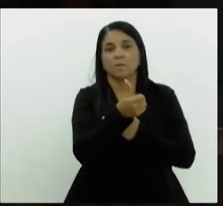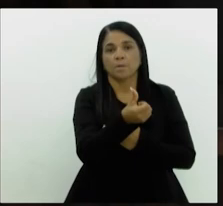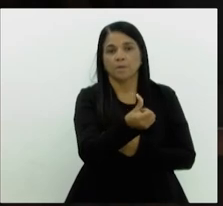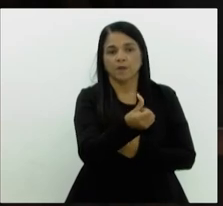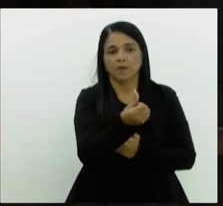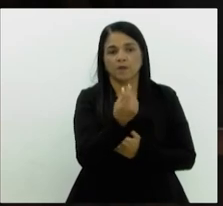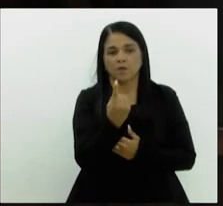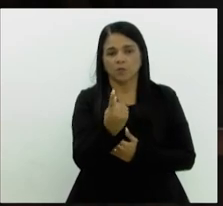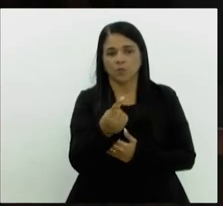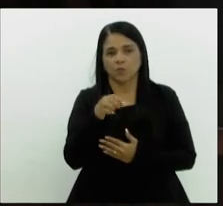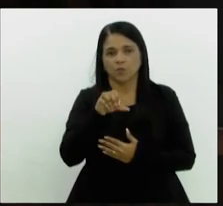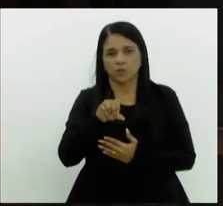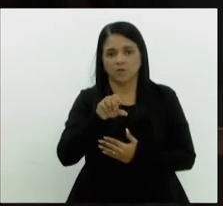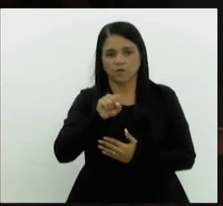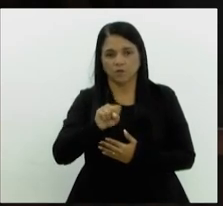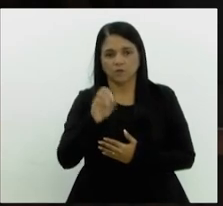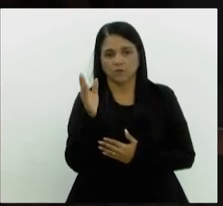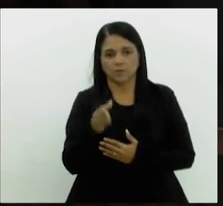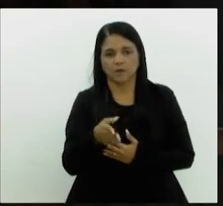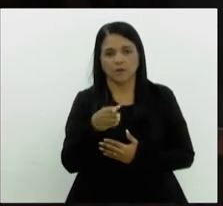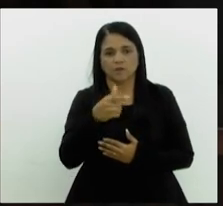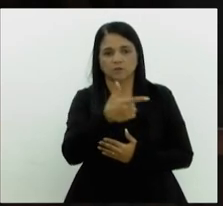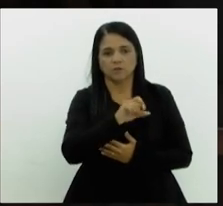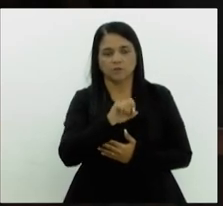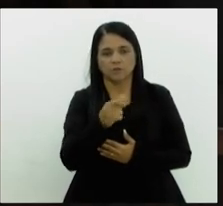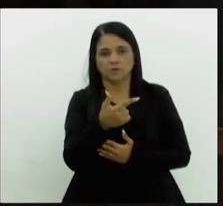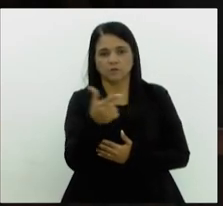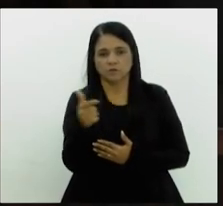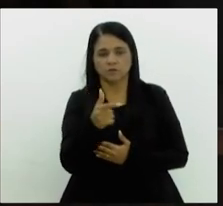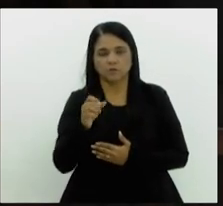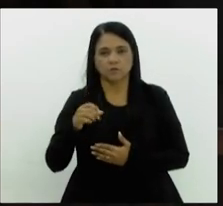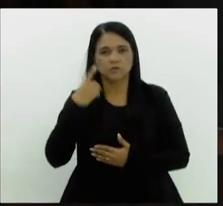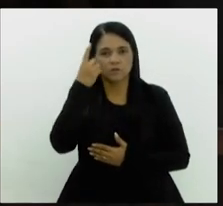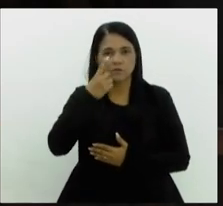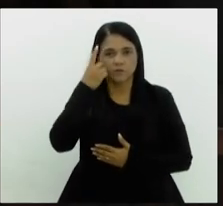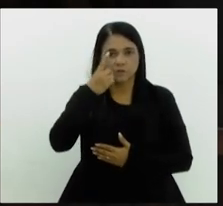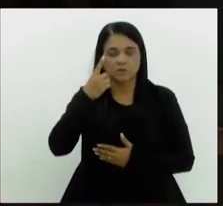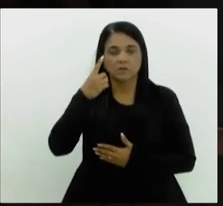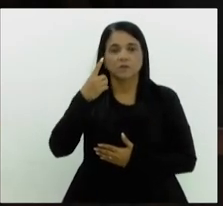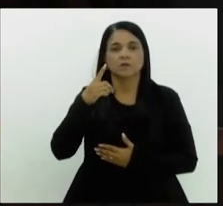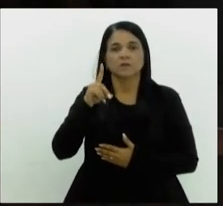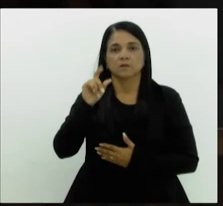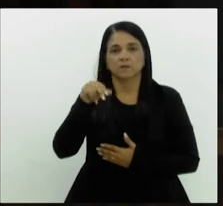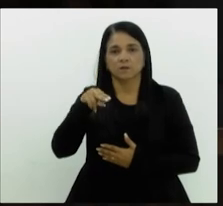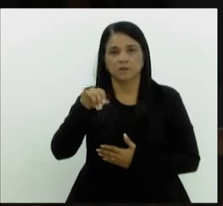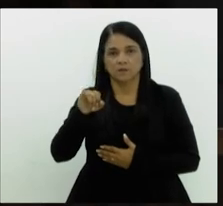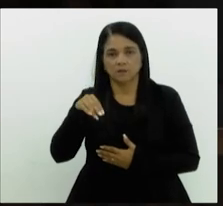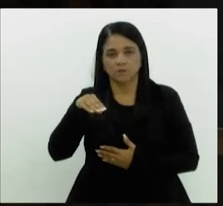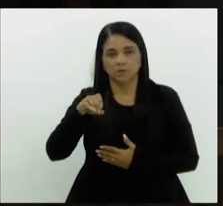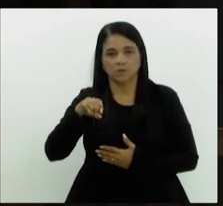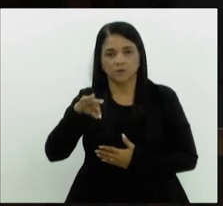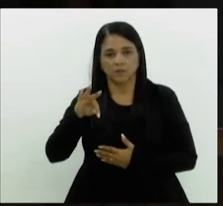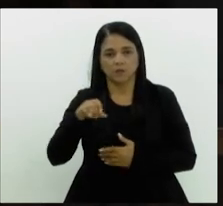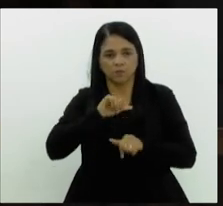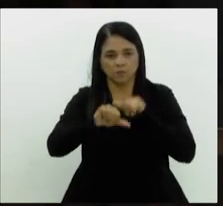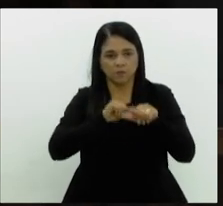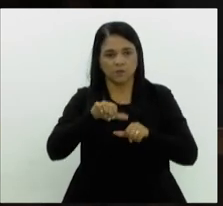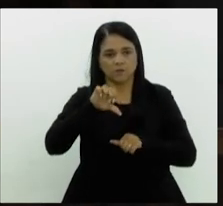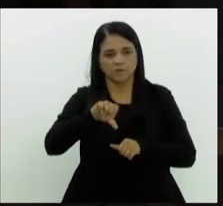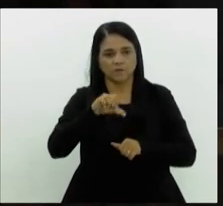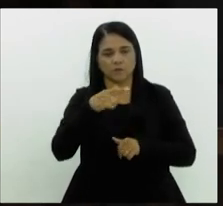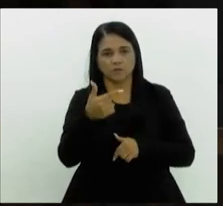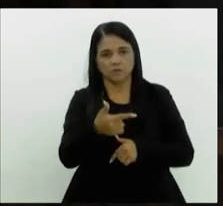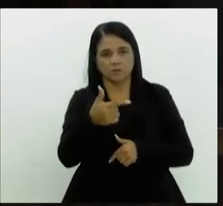projeto de lei 6198, março de 2022, de autoria da deputada Dani Monteiro, que altera a lei 9.277,